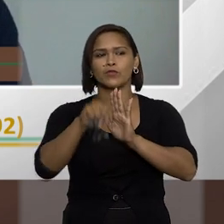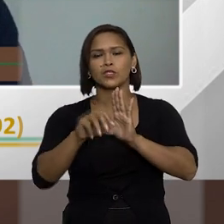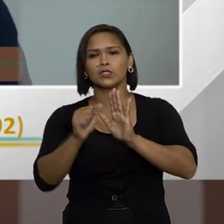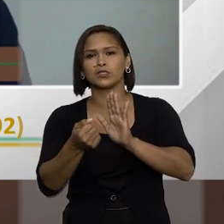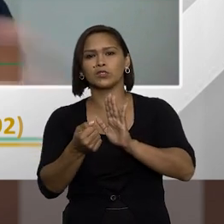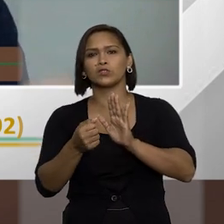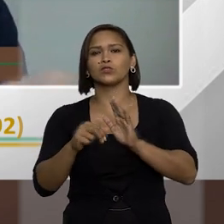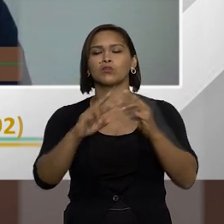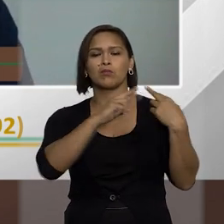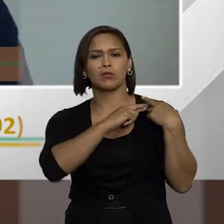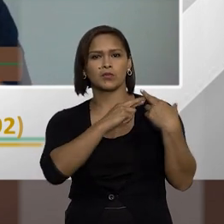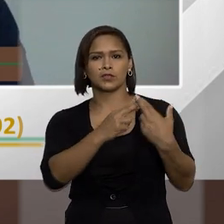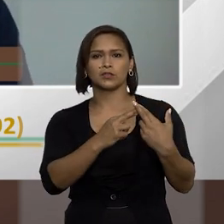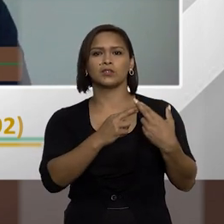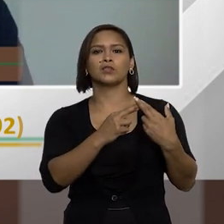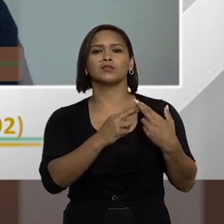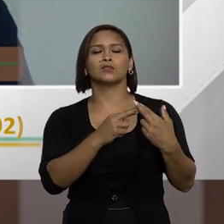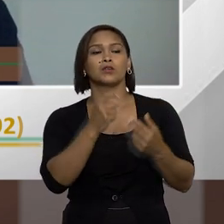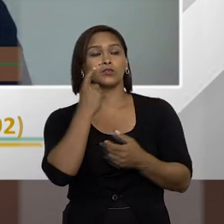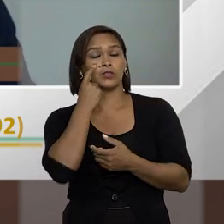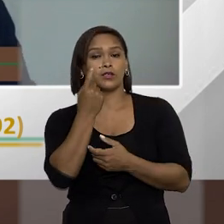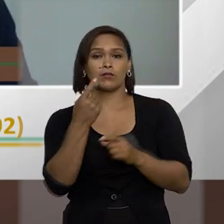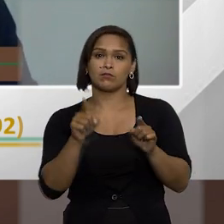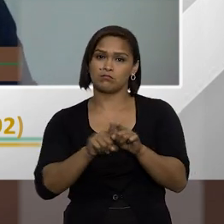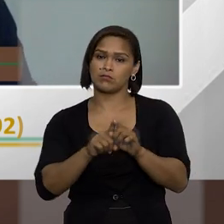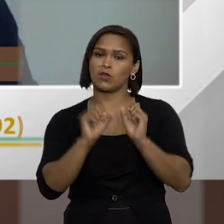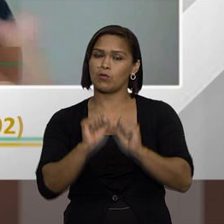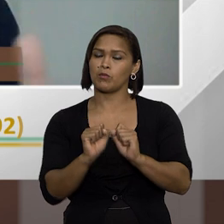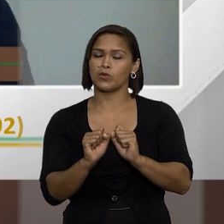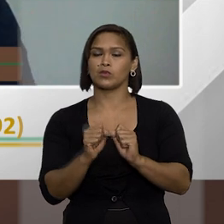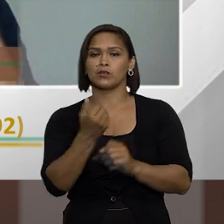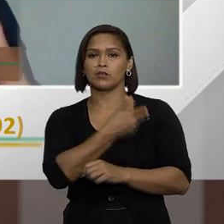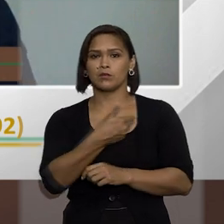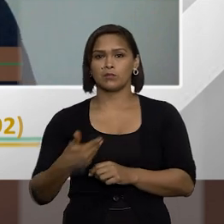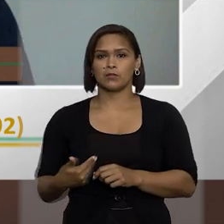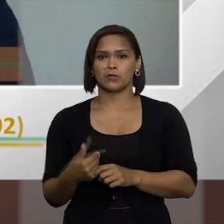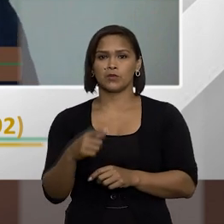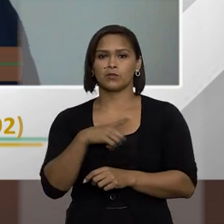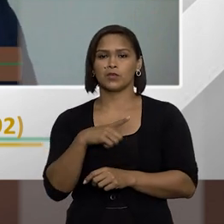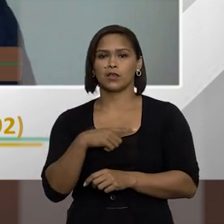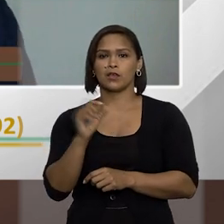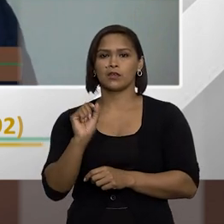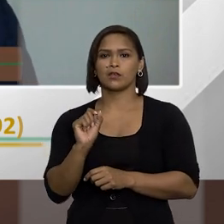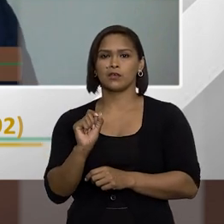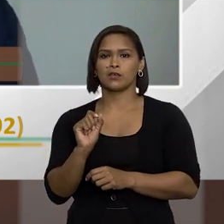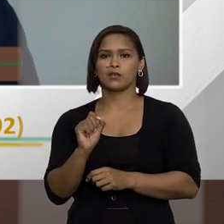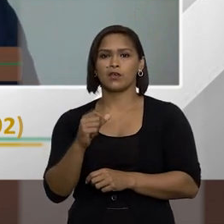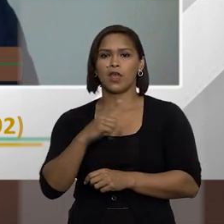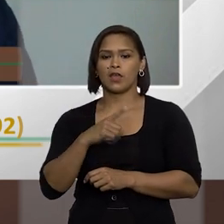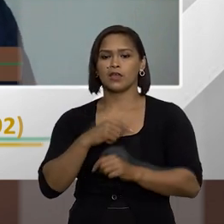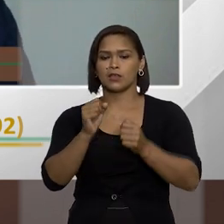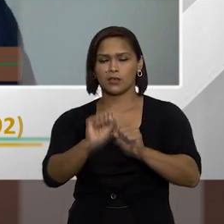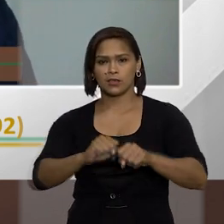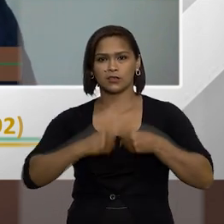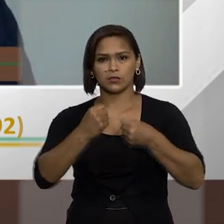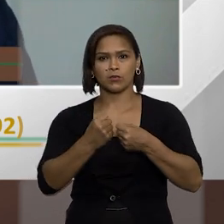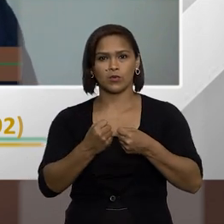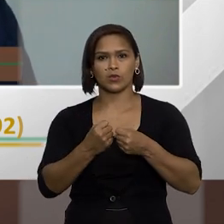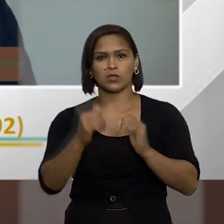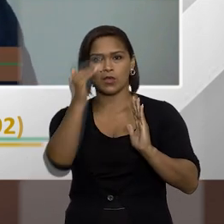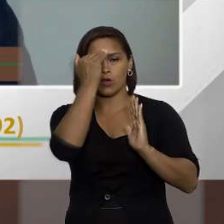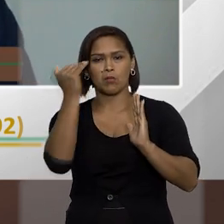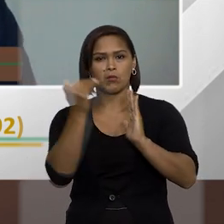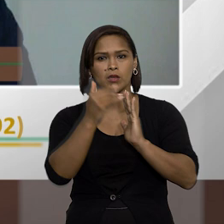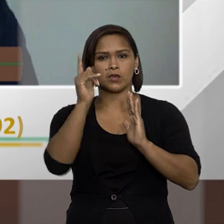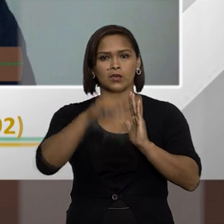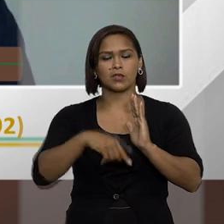seja por meio de uma representação de algum interessado o poder público ele ele tem aí esse poder dever